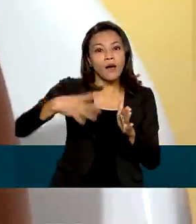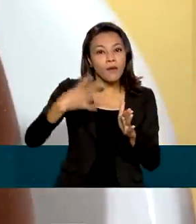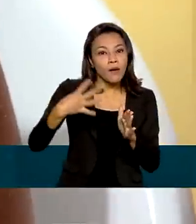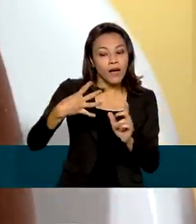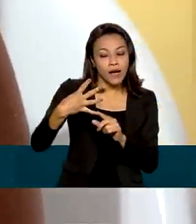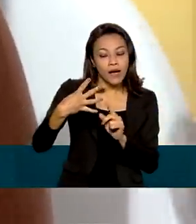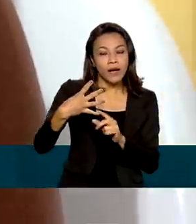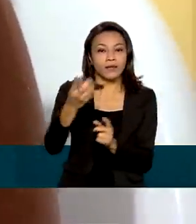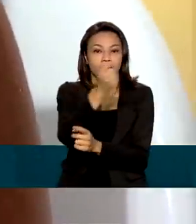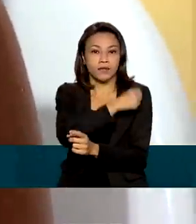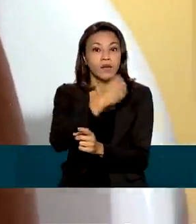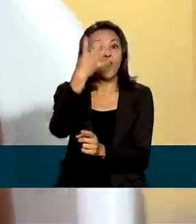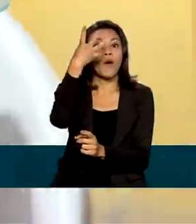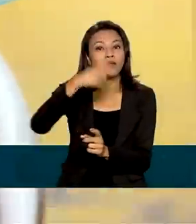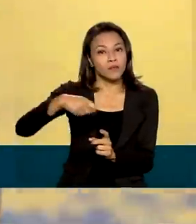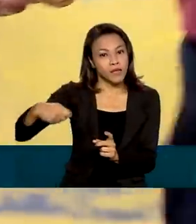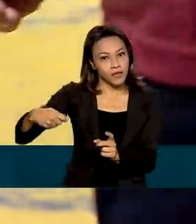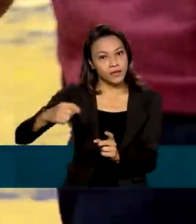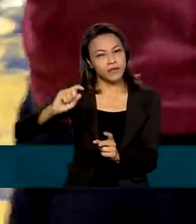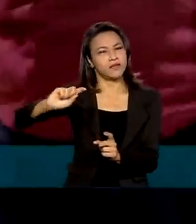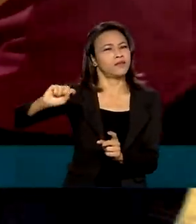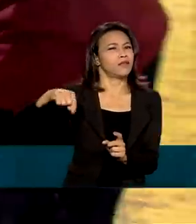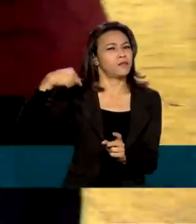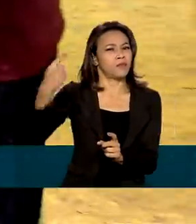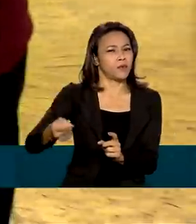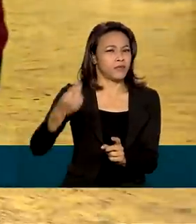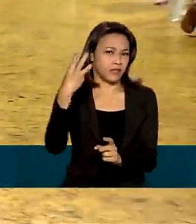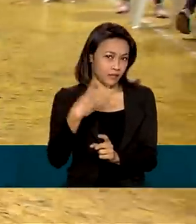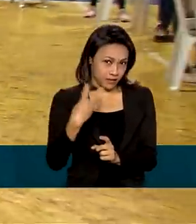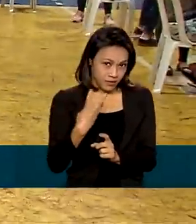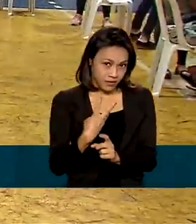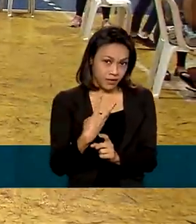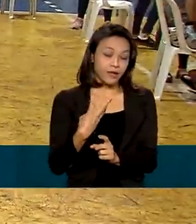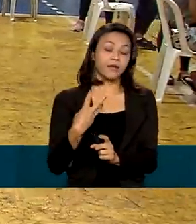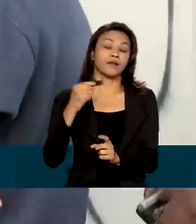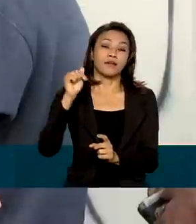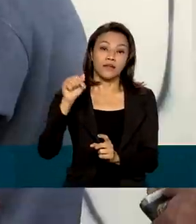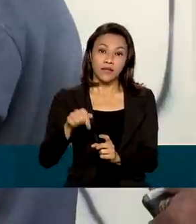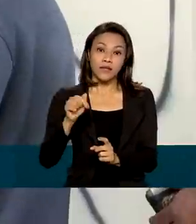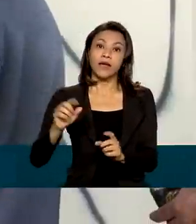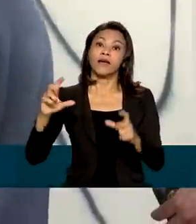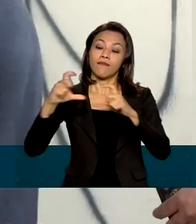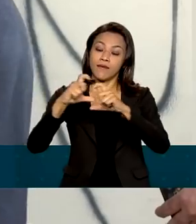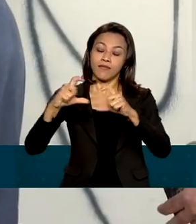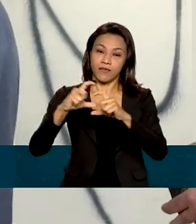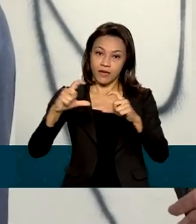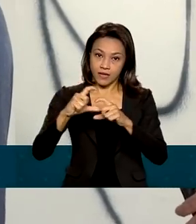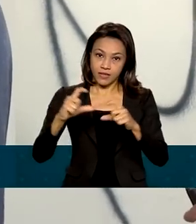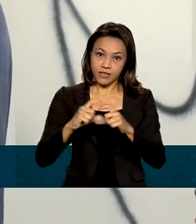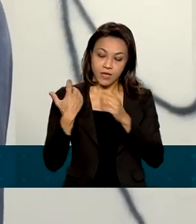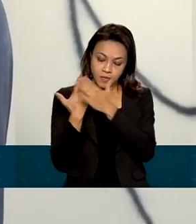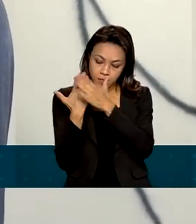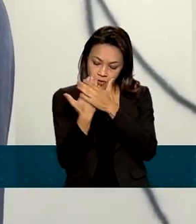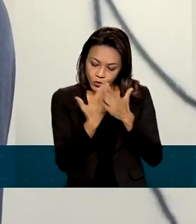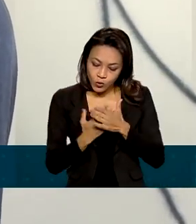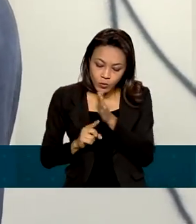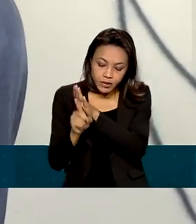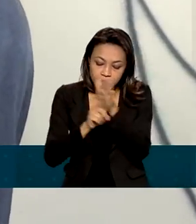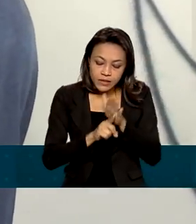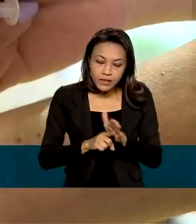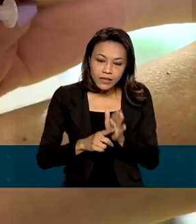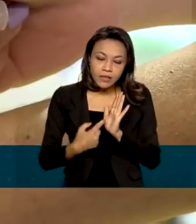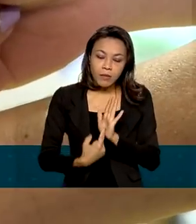deve ser feita quatro meses após a terceira, e neste caso, com a vacina da Pfizer. Estudos mostraram que este imunizante de